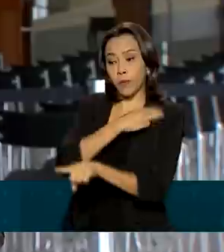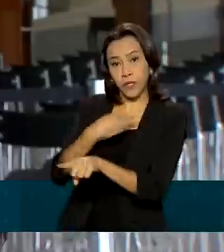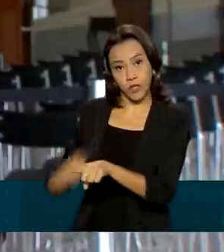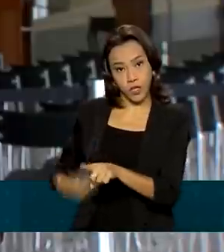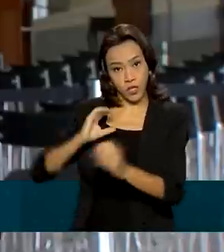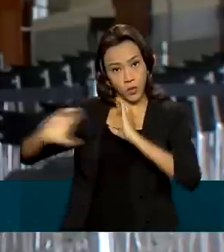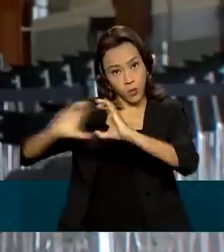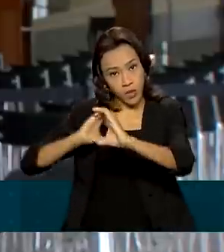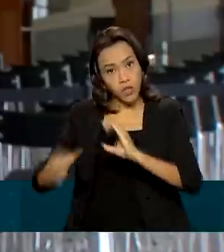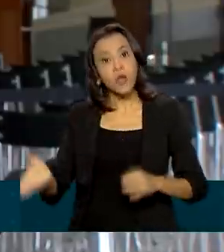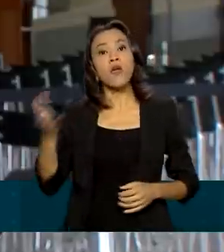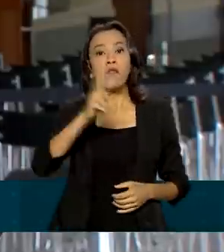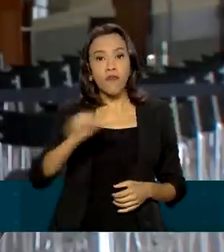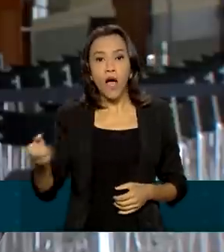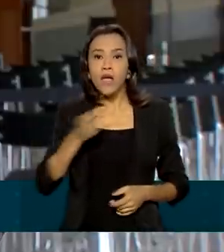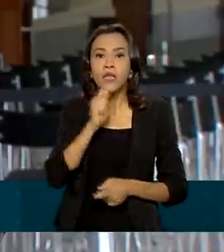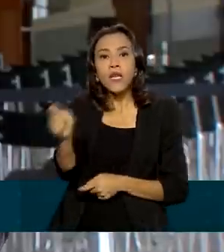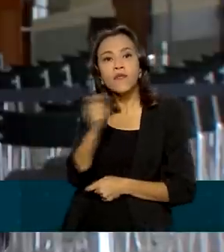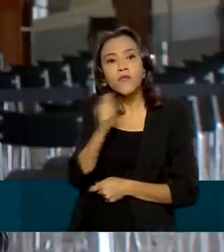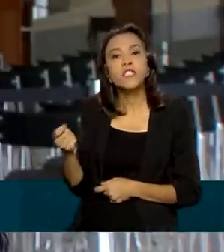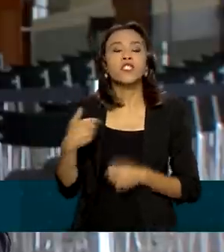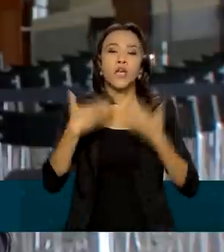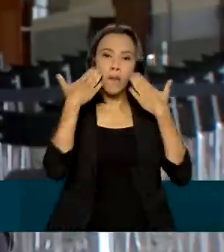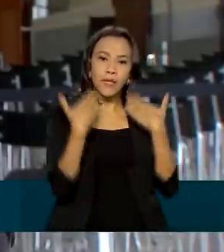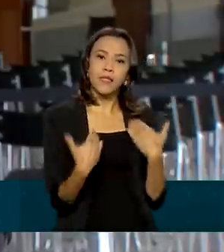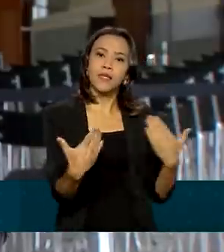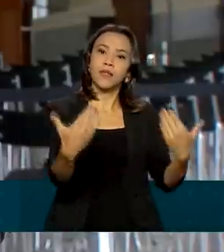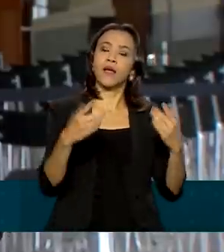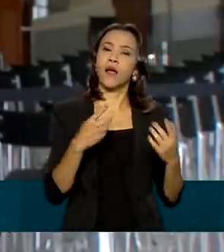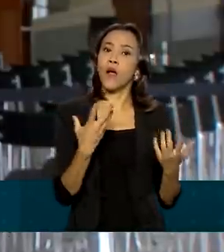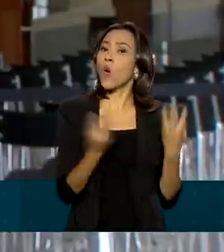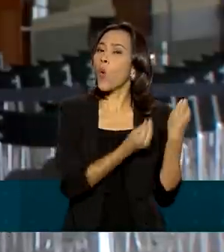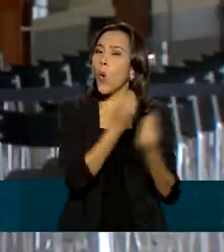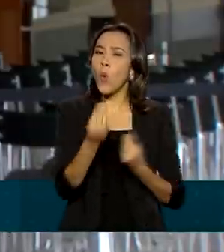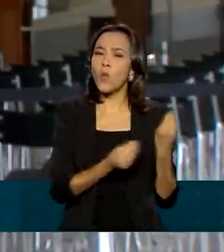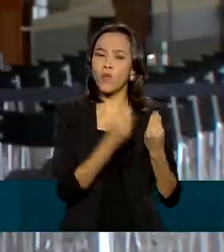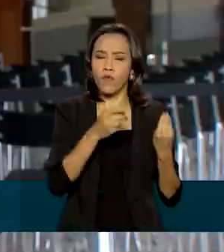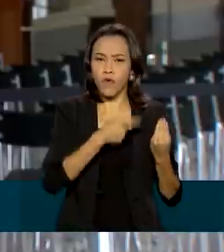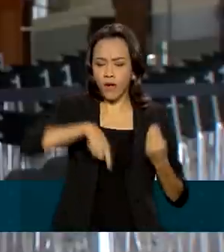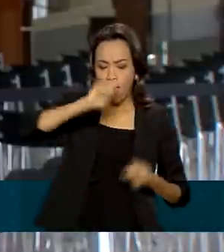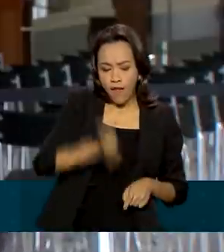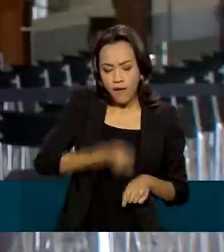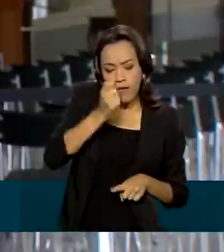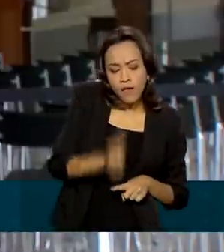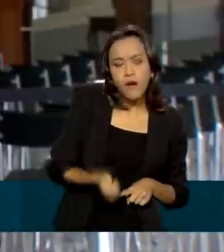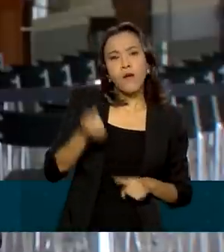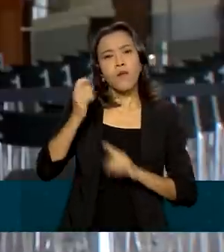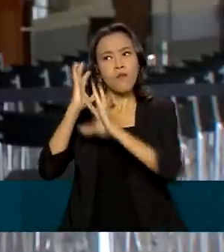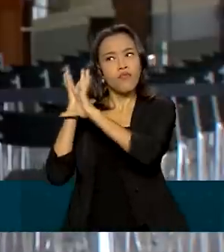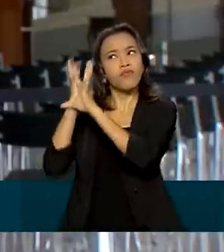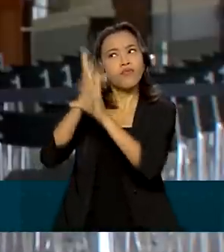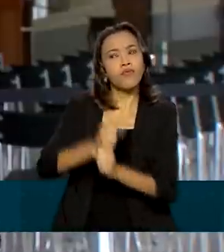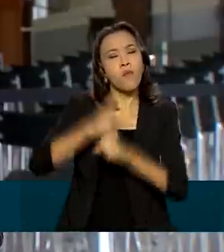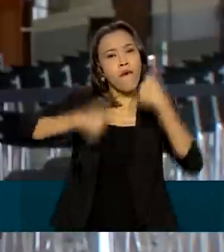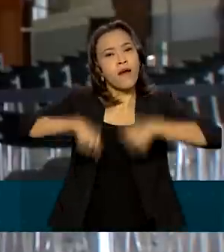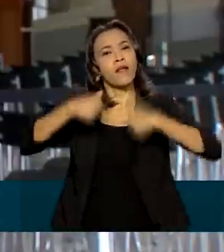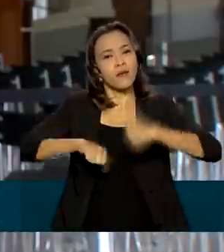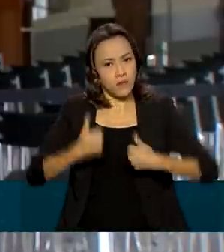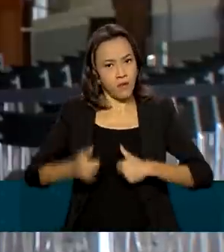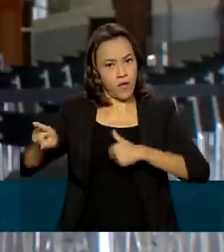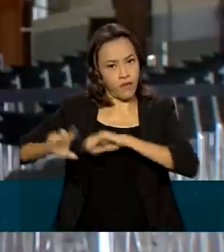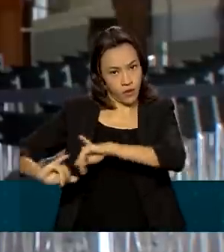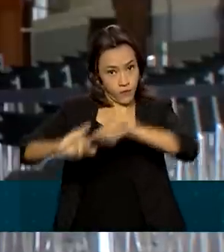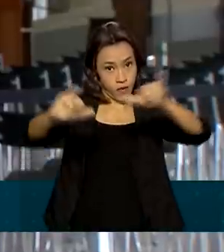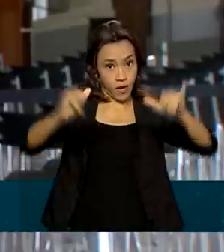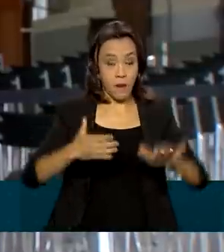Fábio Faria, ele vai conversar com jornalistas aqui e apresentar o resultado do leilão, fazer uma avaliação geral de como que foi esse leilão. Mas ontem